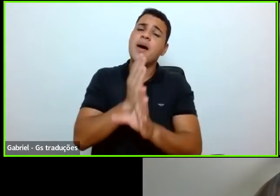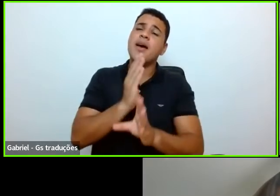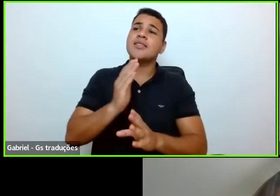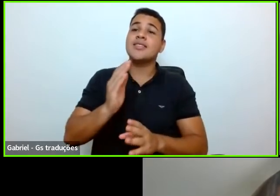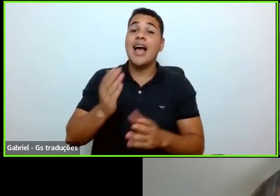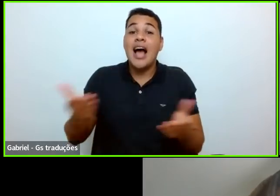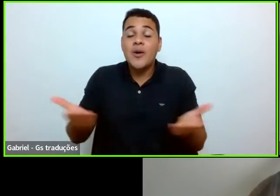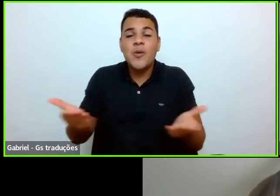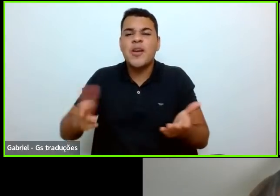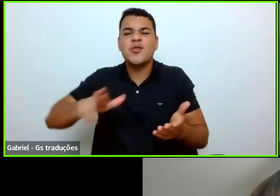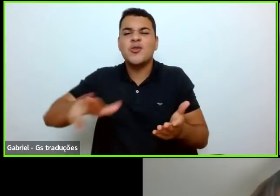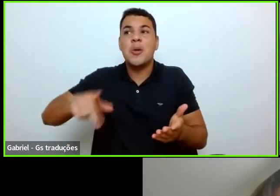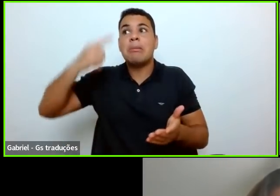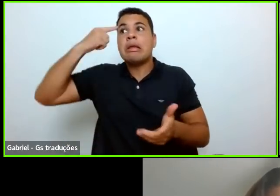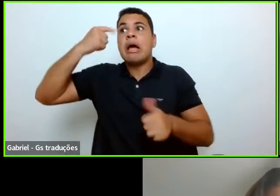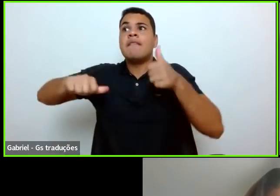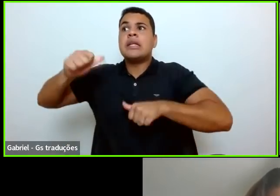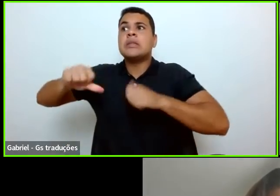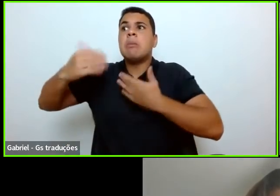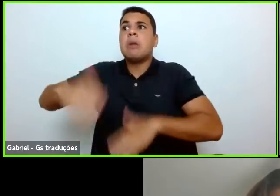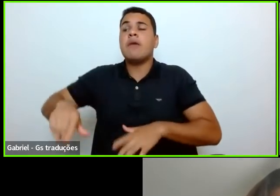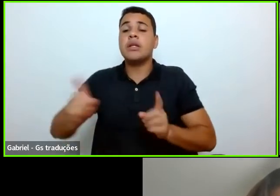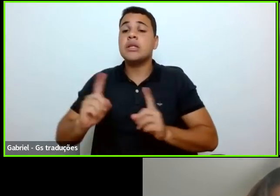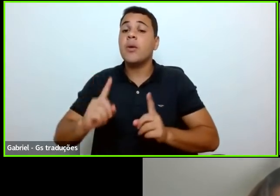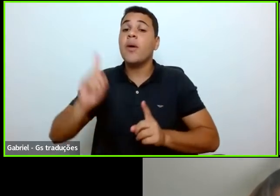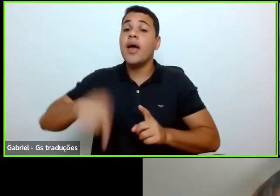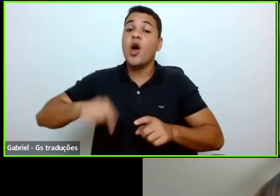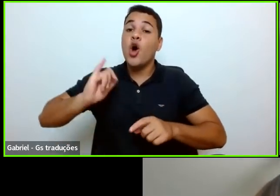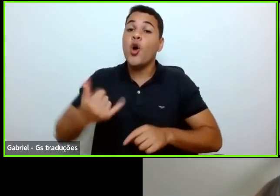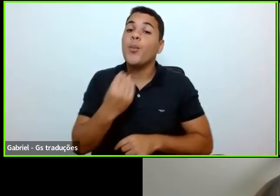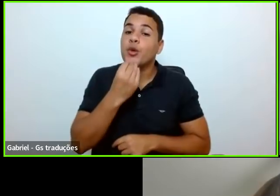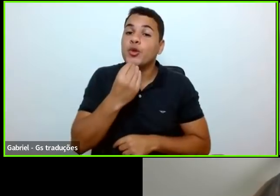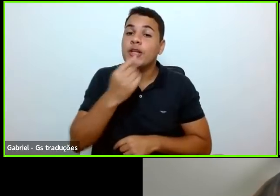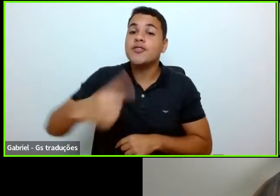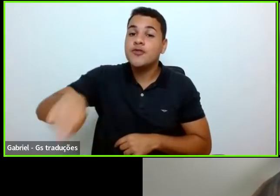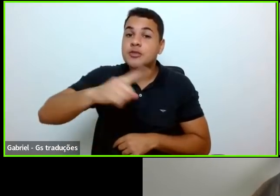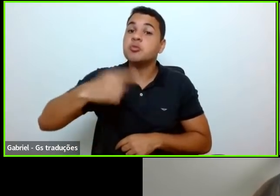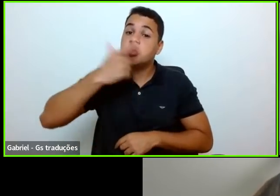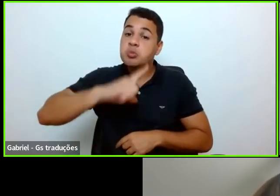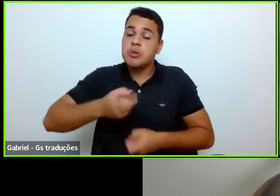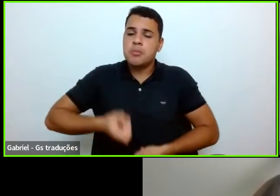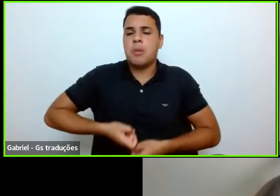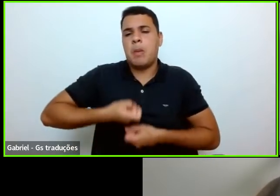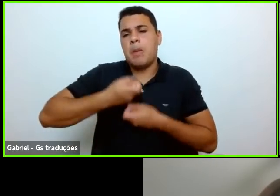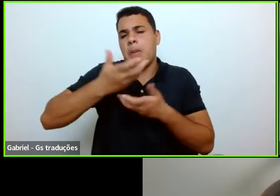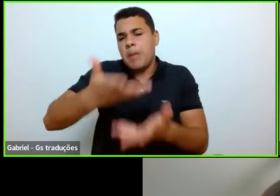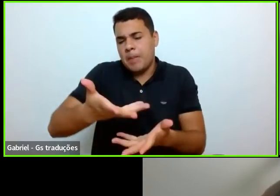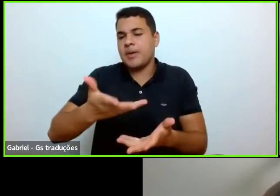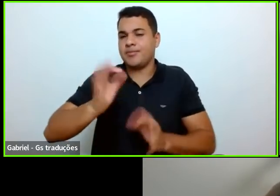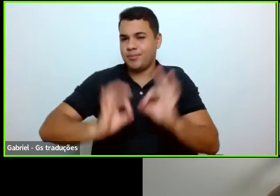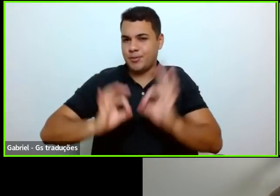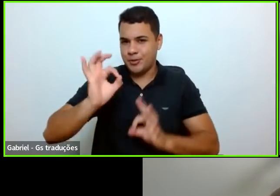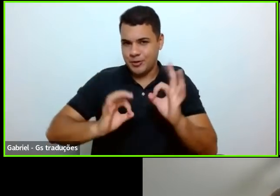oportunidade para um aprendizado, tá? Muito obrigado e tenham uma excelente manhã.